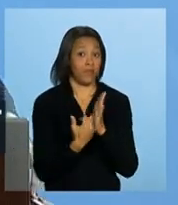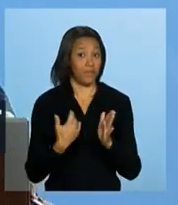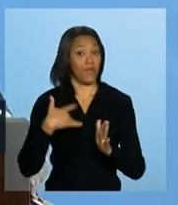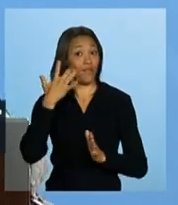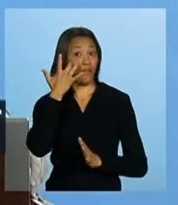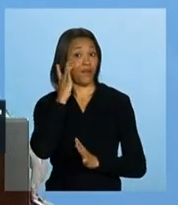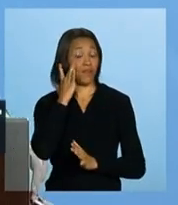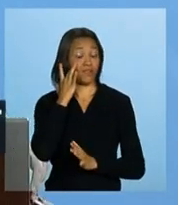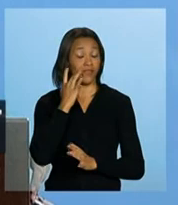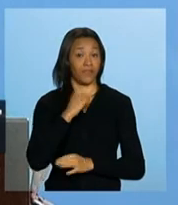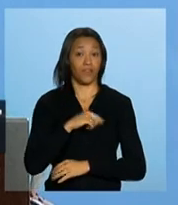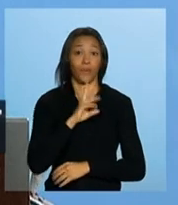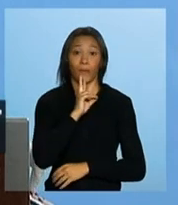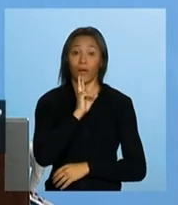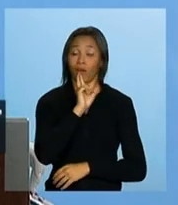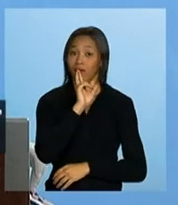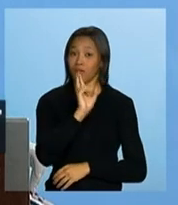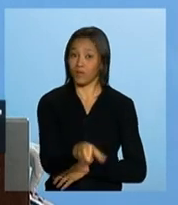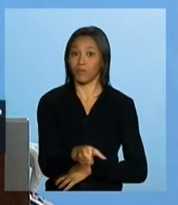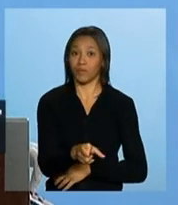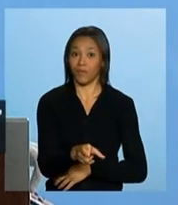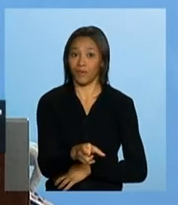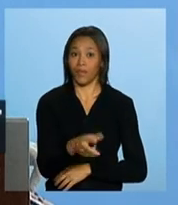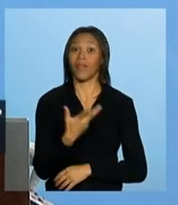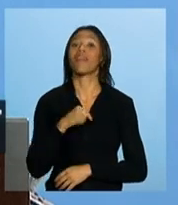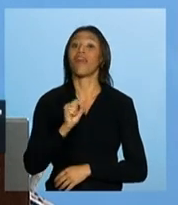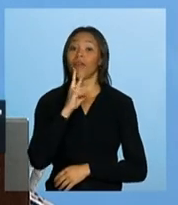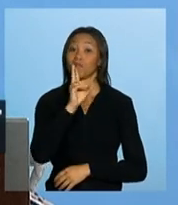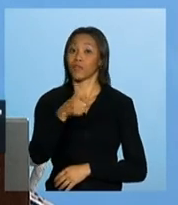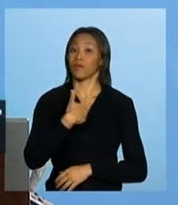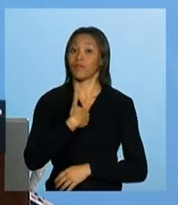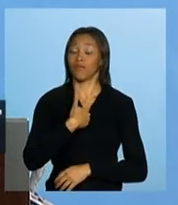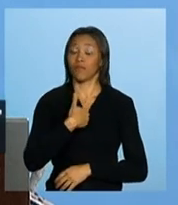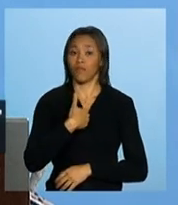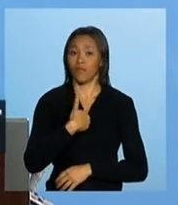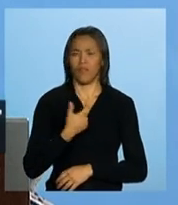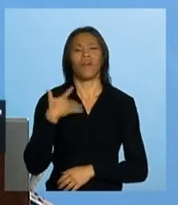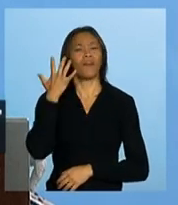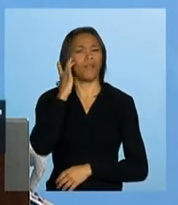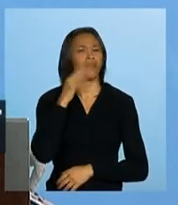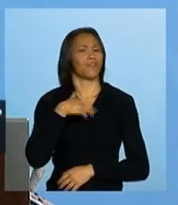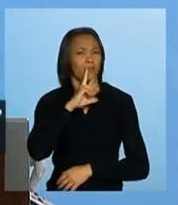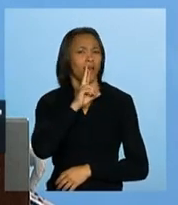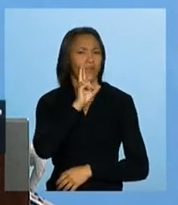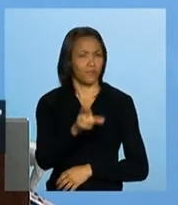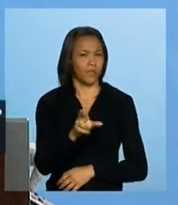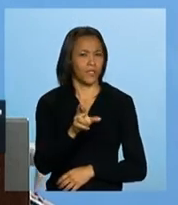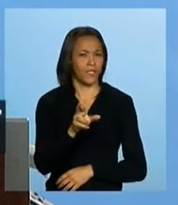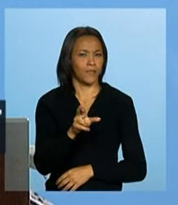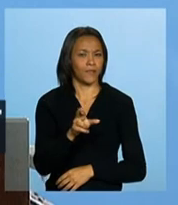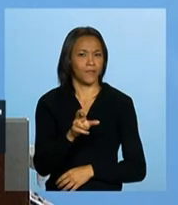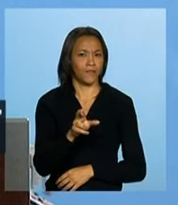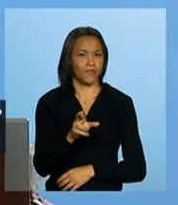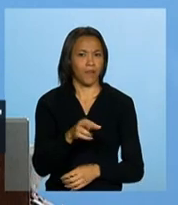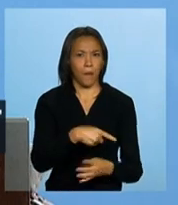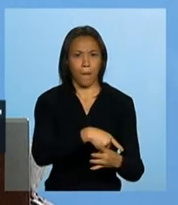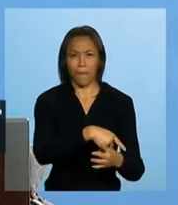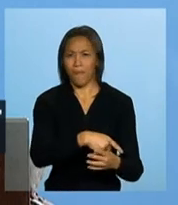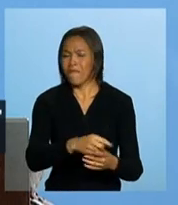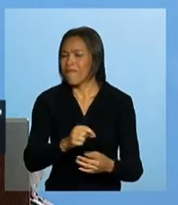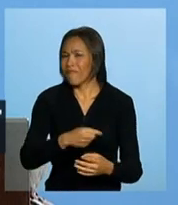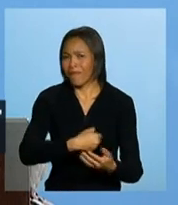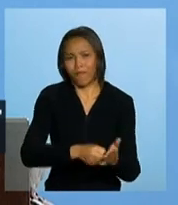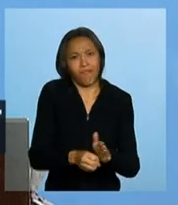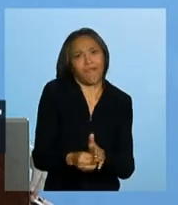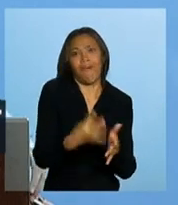que eu respondi umas... Porque quem respondia era eu. Eu acho que eu respondi uma quantidade enorme de vezes,